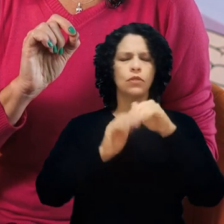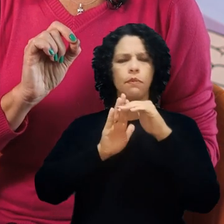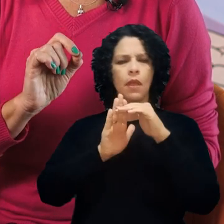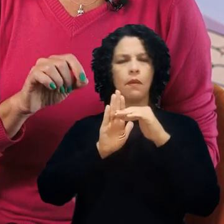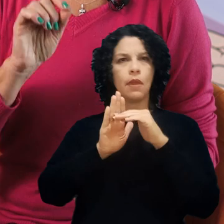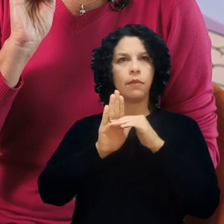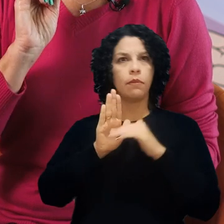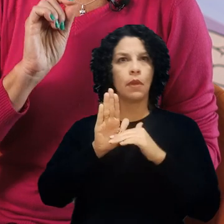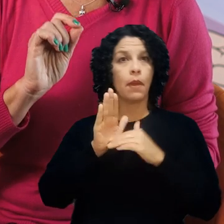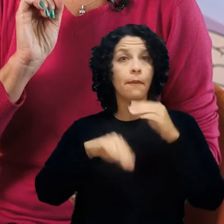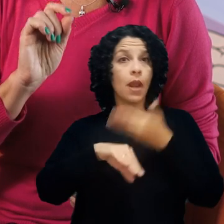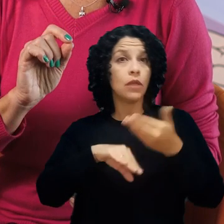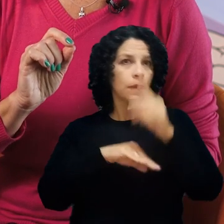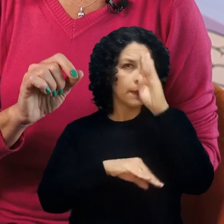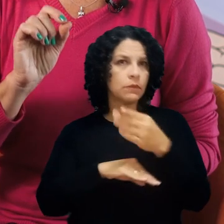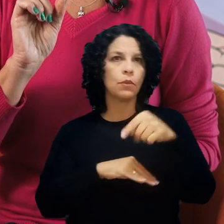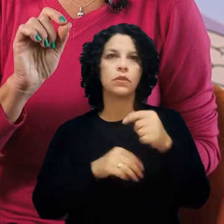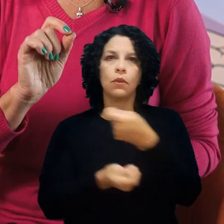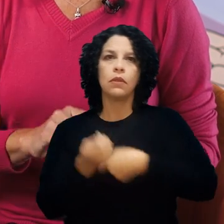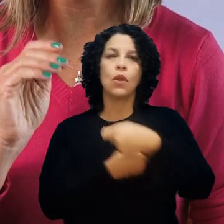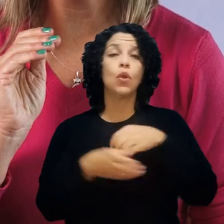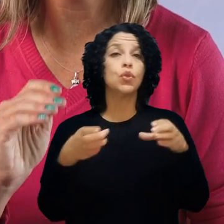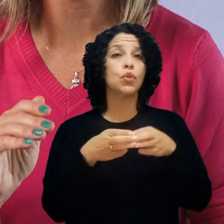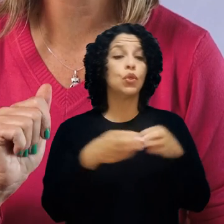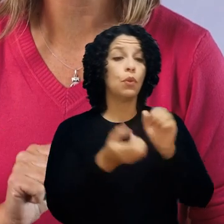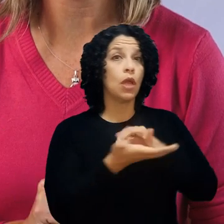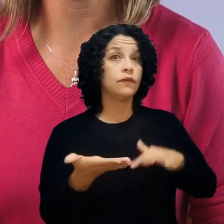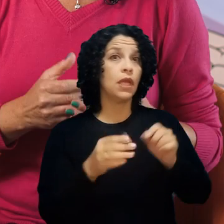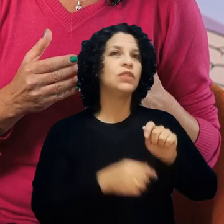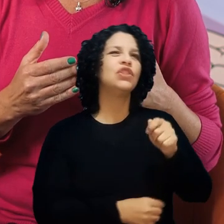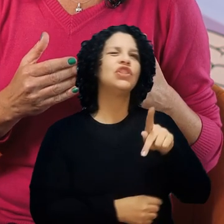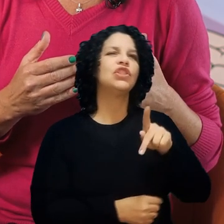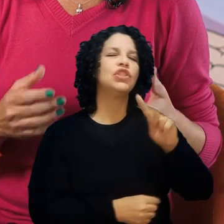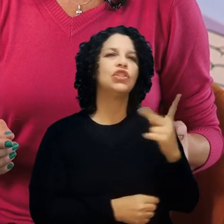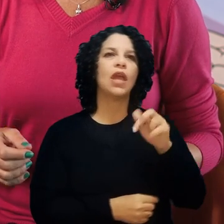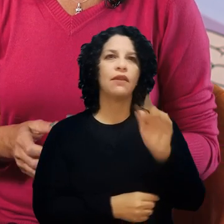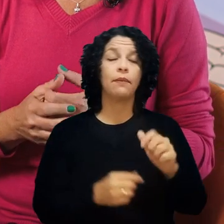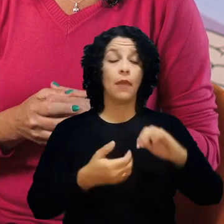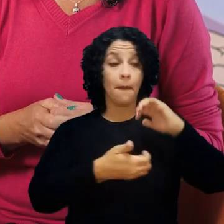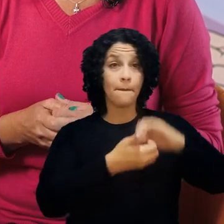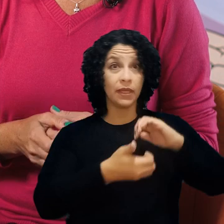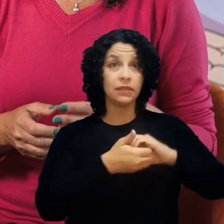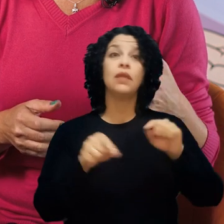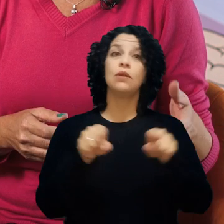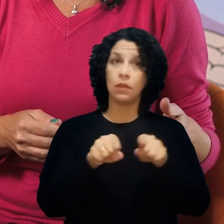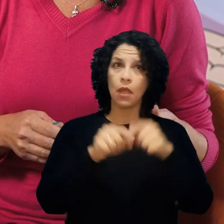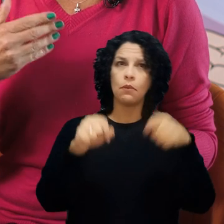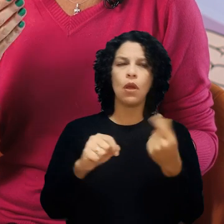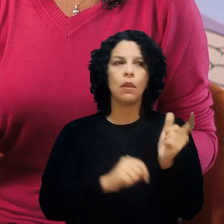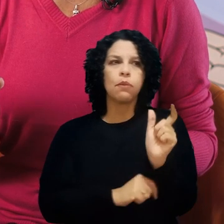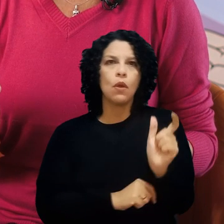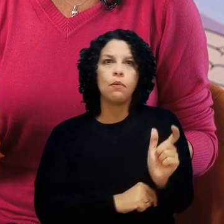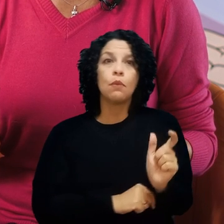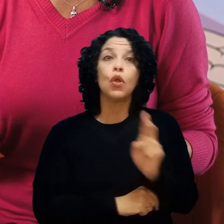as principais atividades do seu negócio no bloco Atividades-chave. Em Parceiros-chave, você pode adicionar post-its